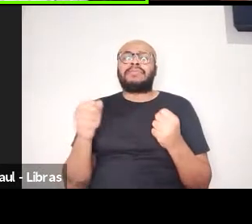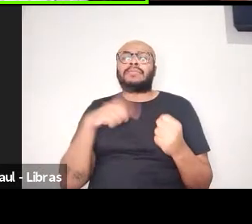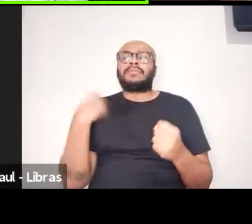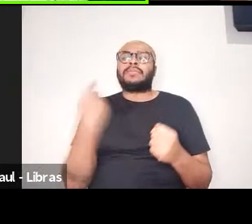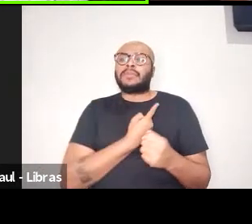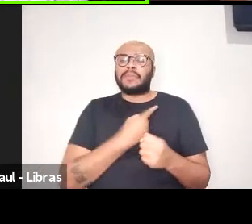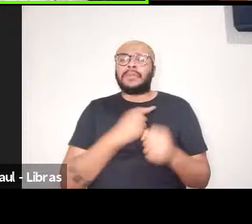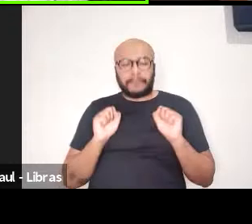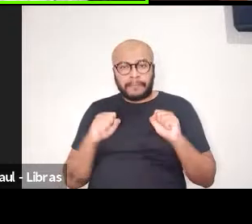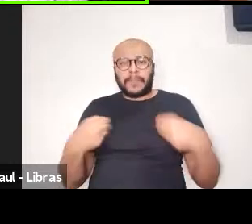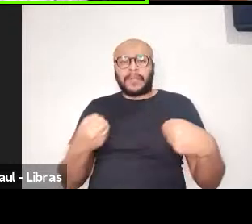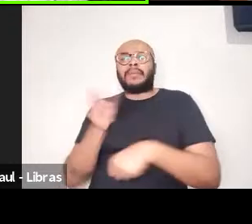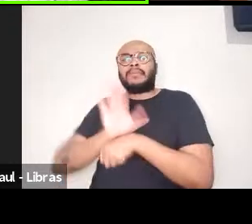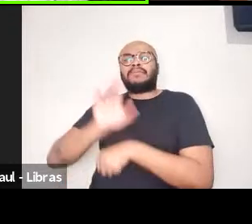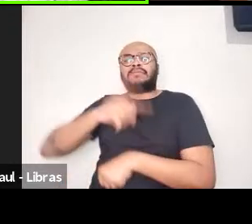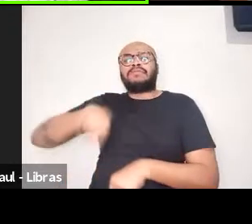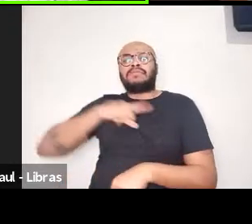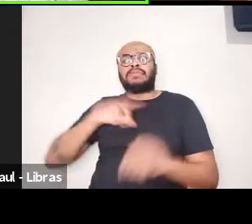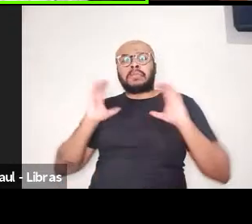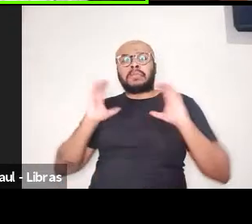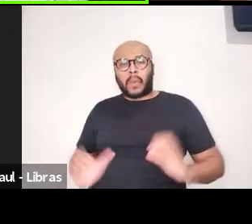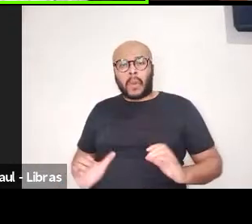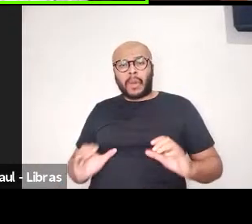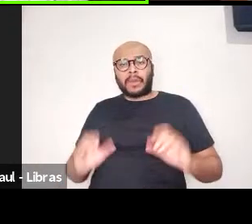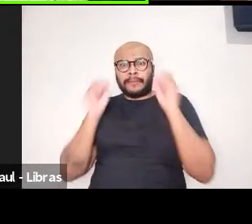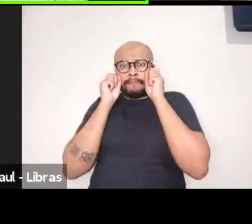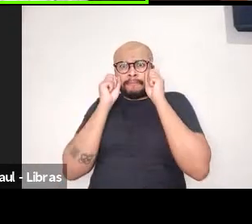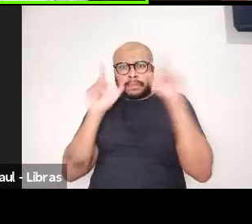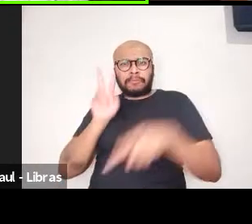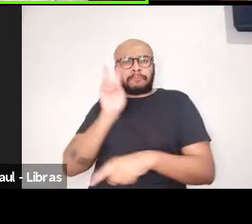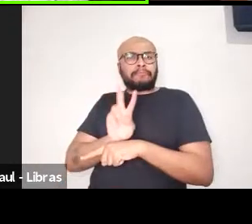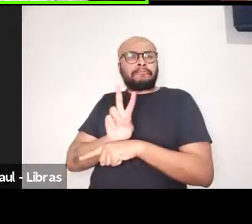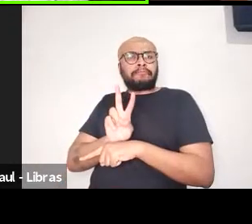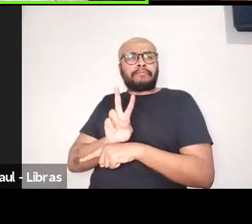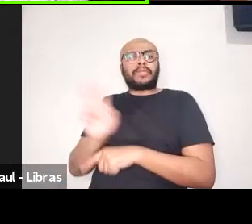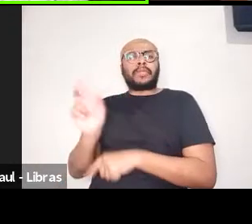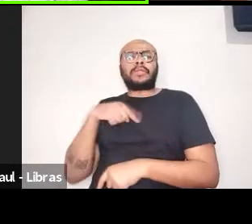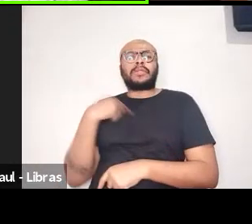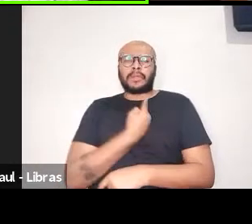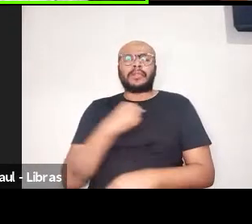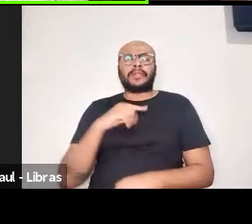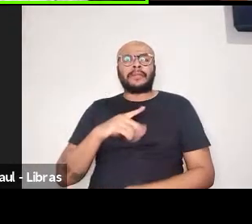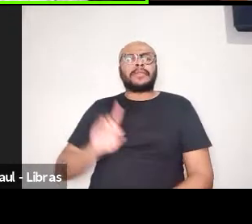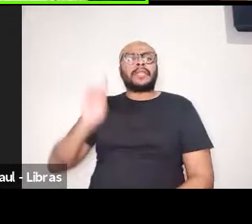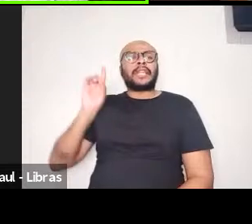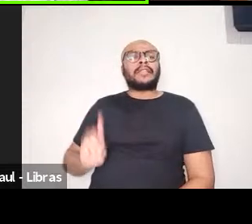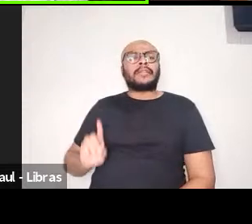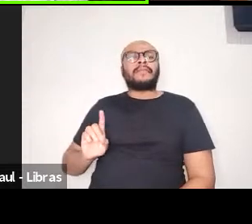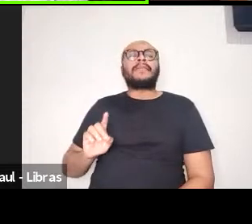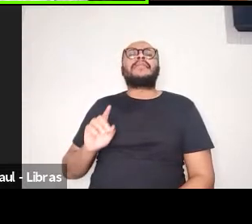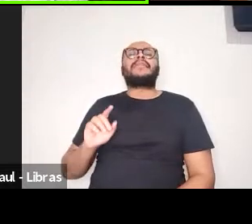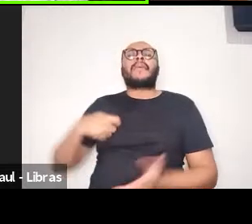cidadania, não descuidamos dos nossos deveres acadêmicos.